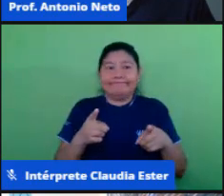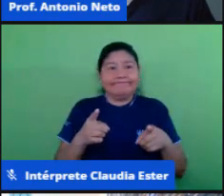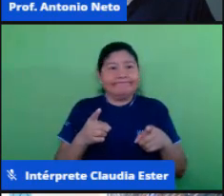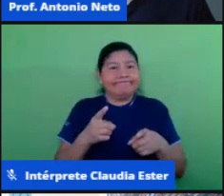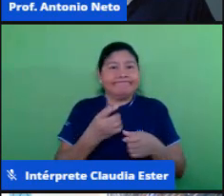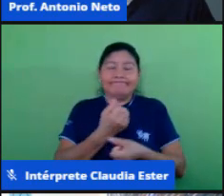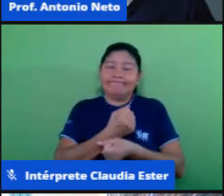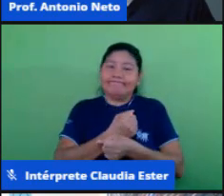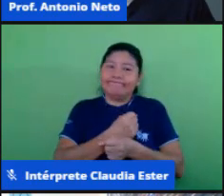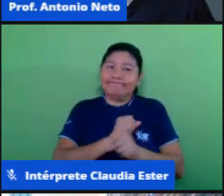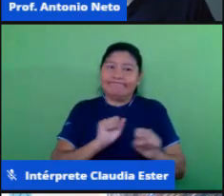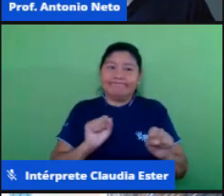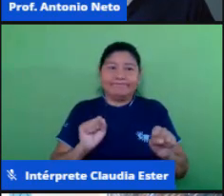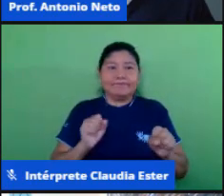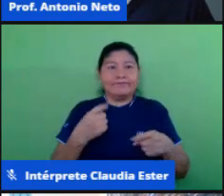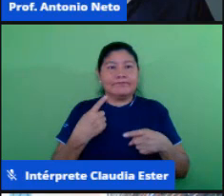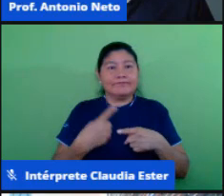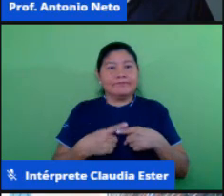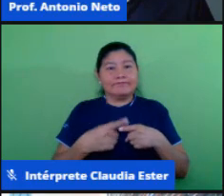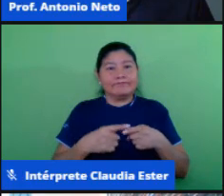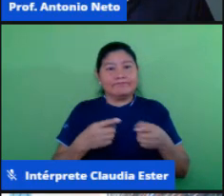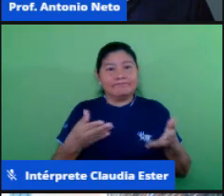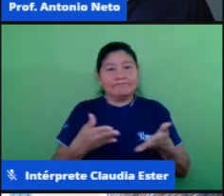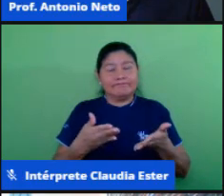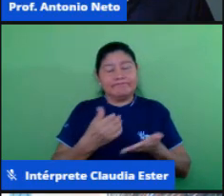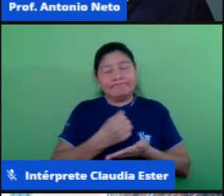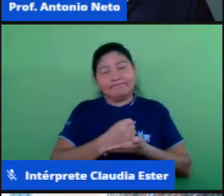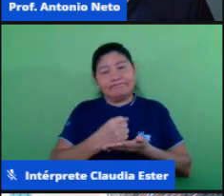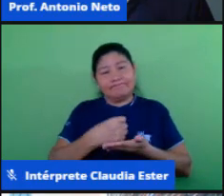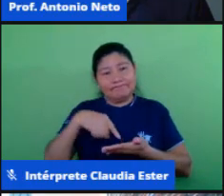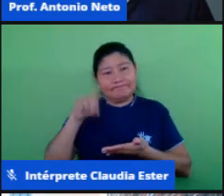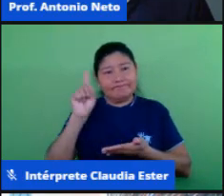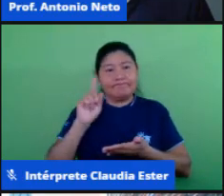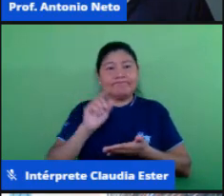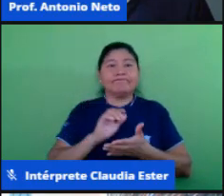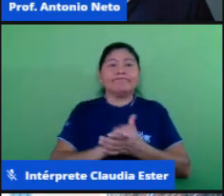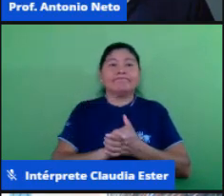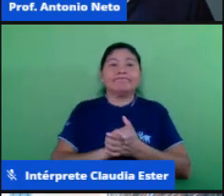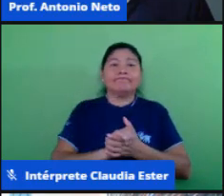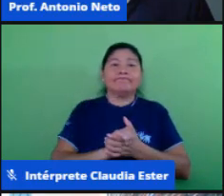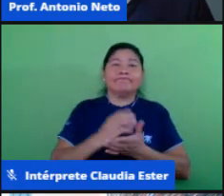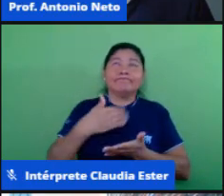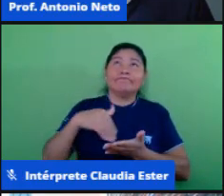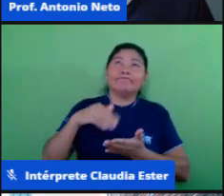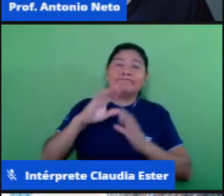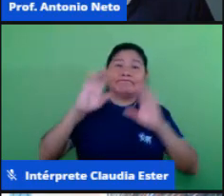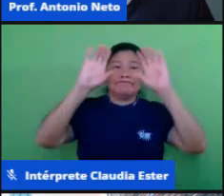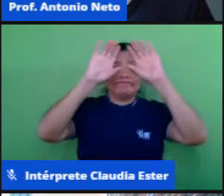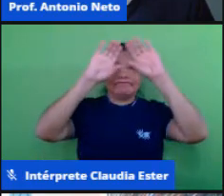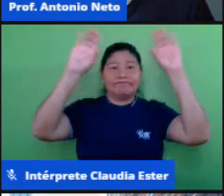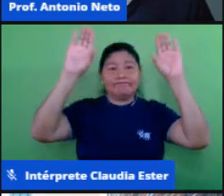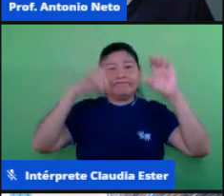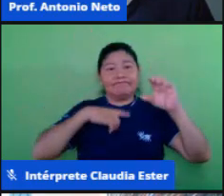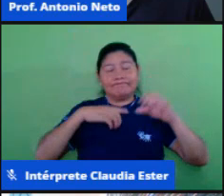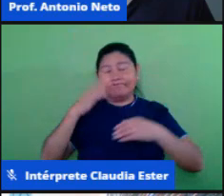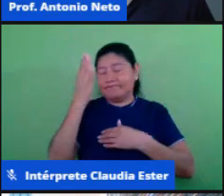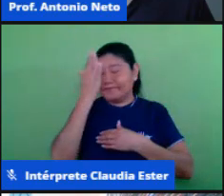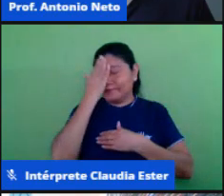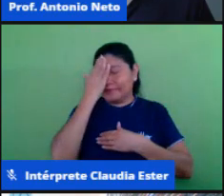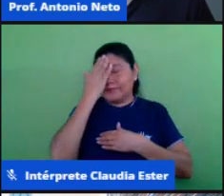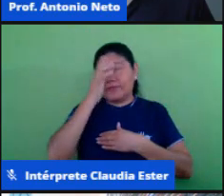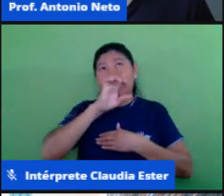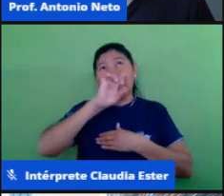está, e está, com certeza, no plano espiritual, e está sendo cuidado